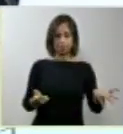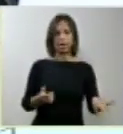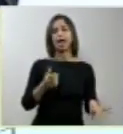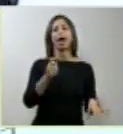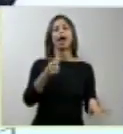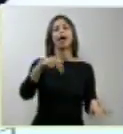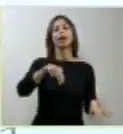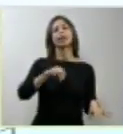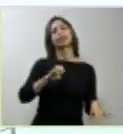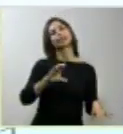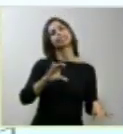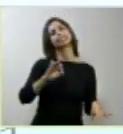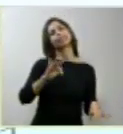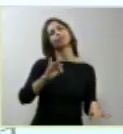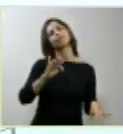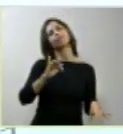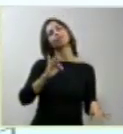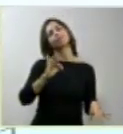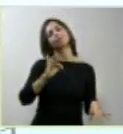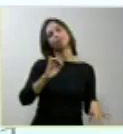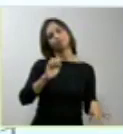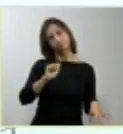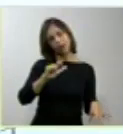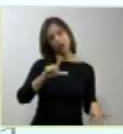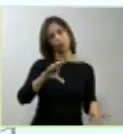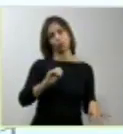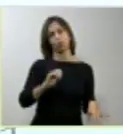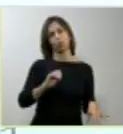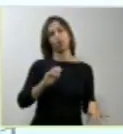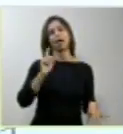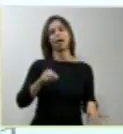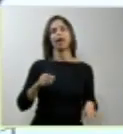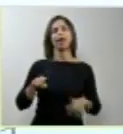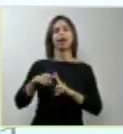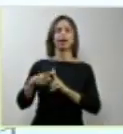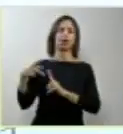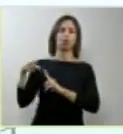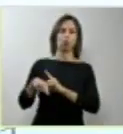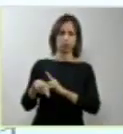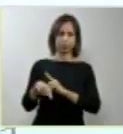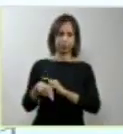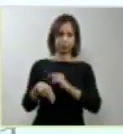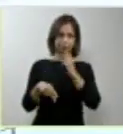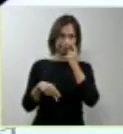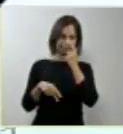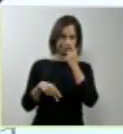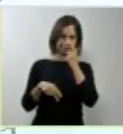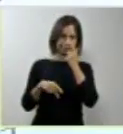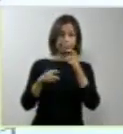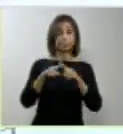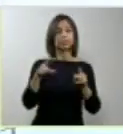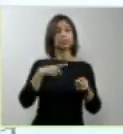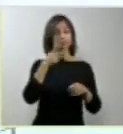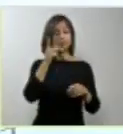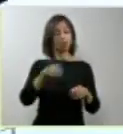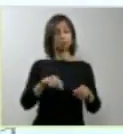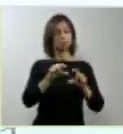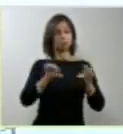A não ser que se queira usar como se usa semanticamente até no congresso.